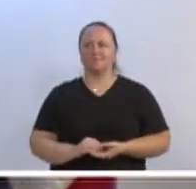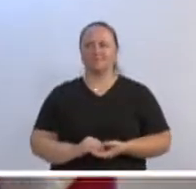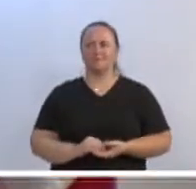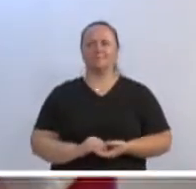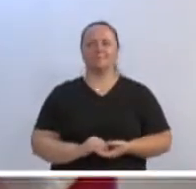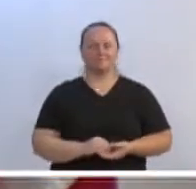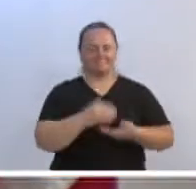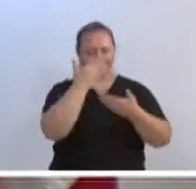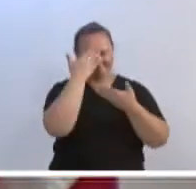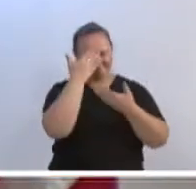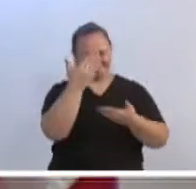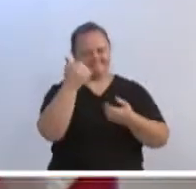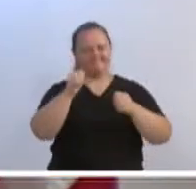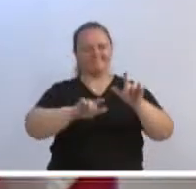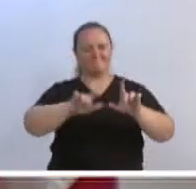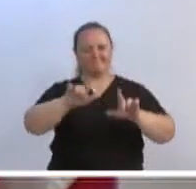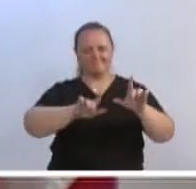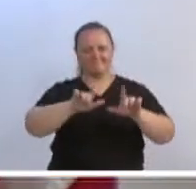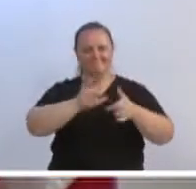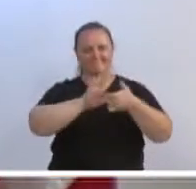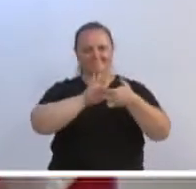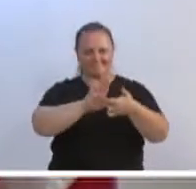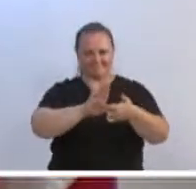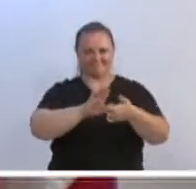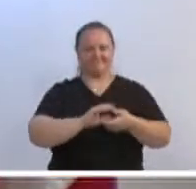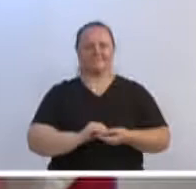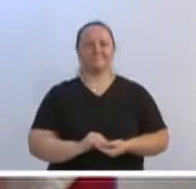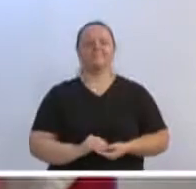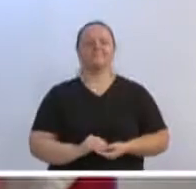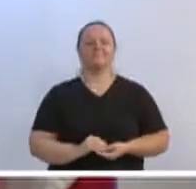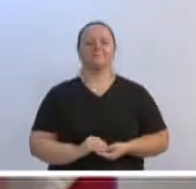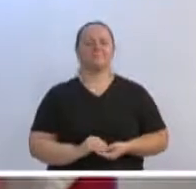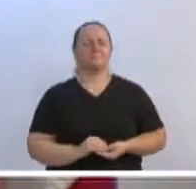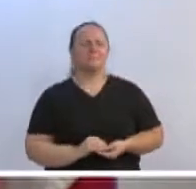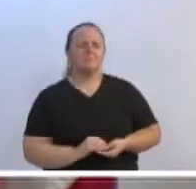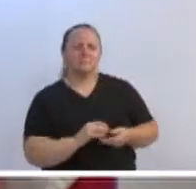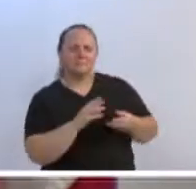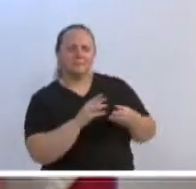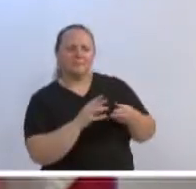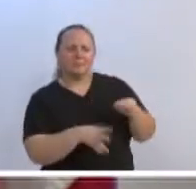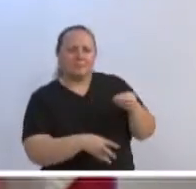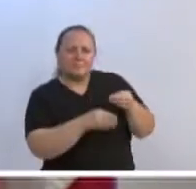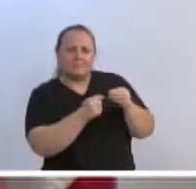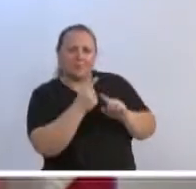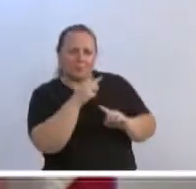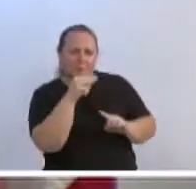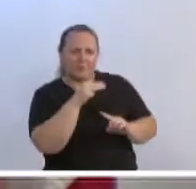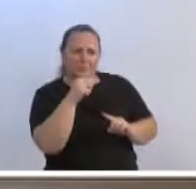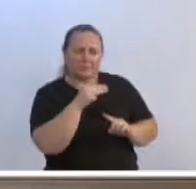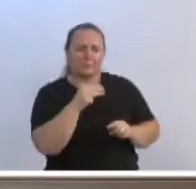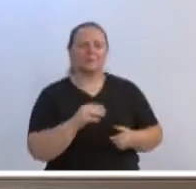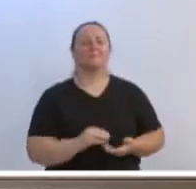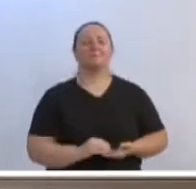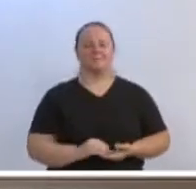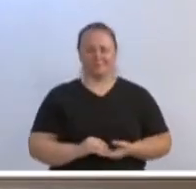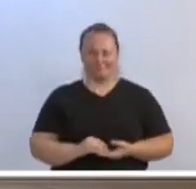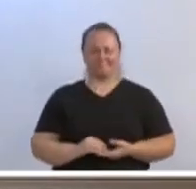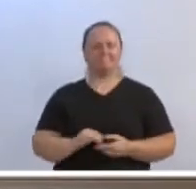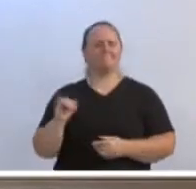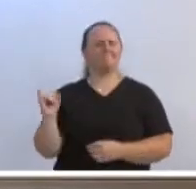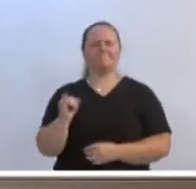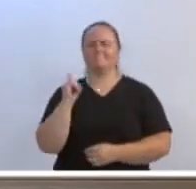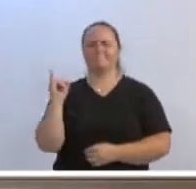Muito obrigado, ATVL. Senhor presidente, o senhor me concede mais um minuto e trinta para concluir o meu pronunciamento? Devido à